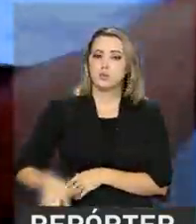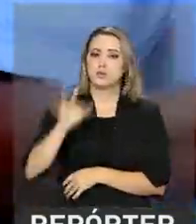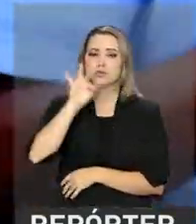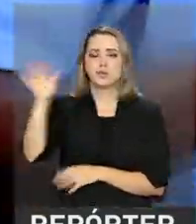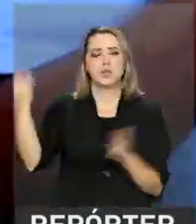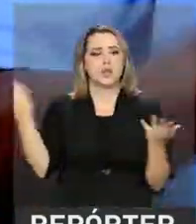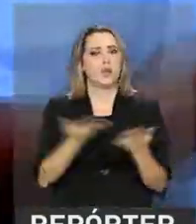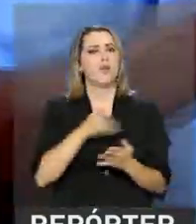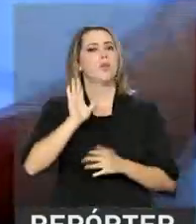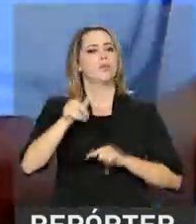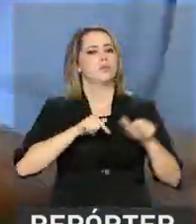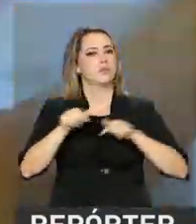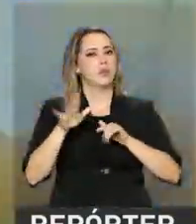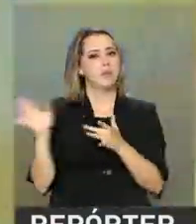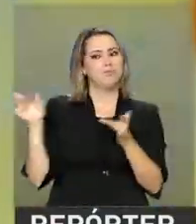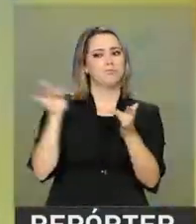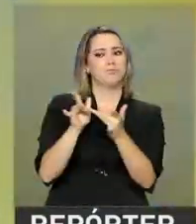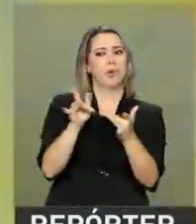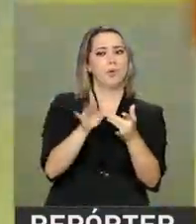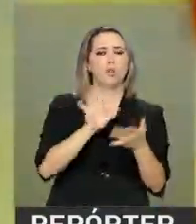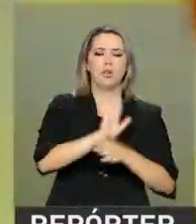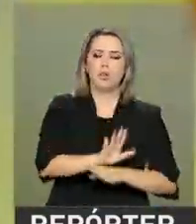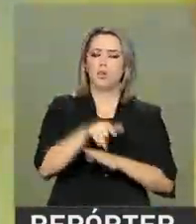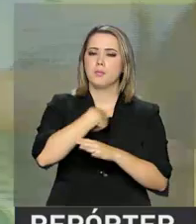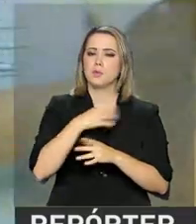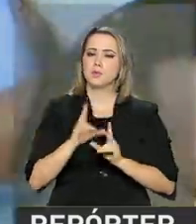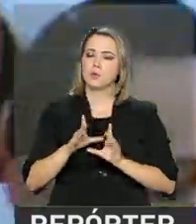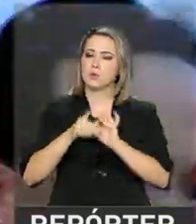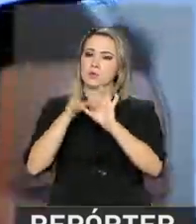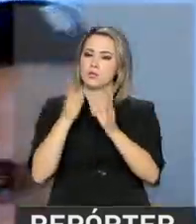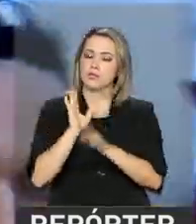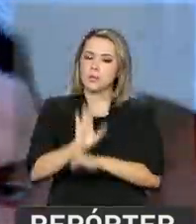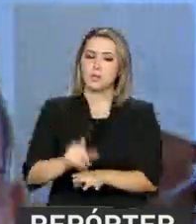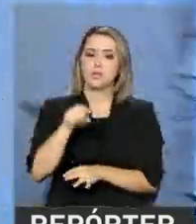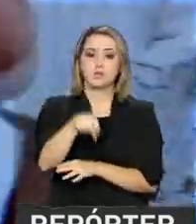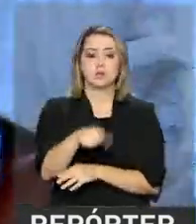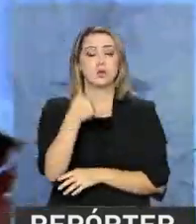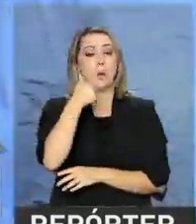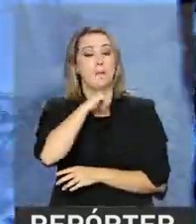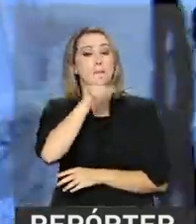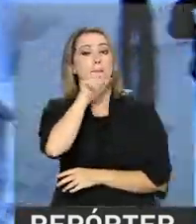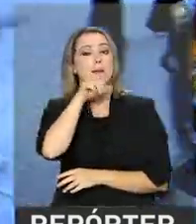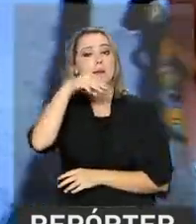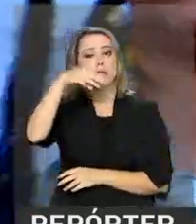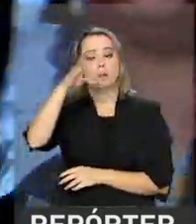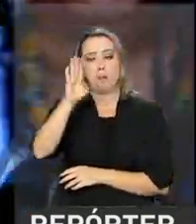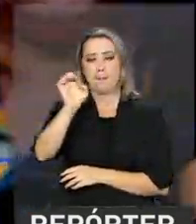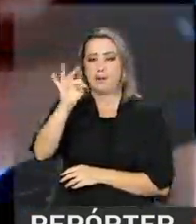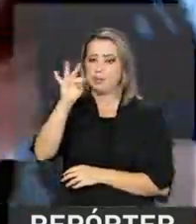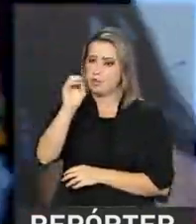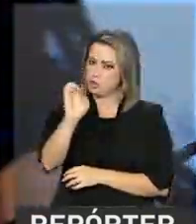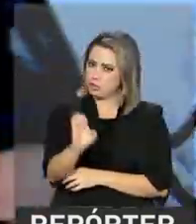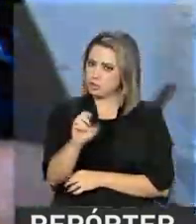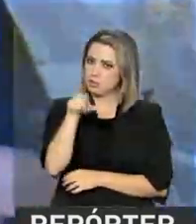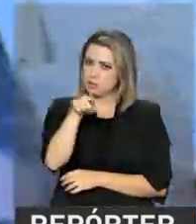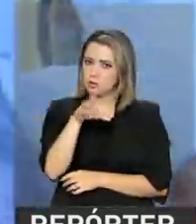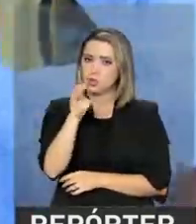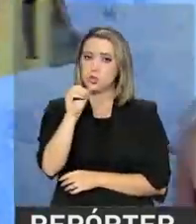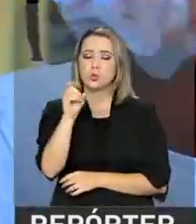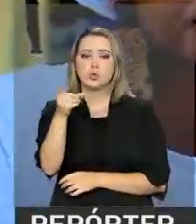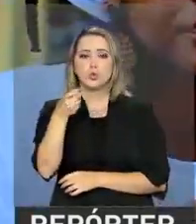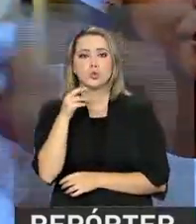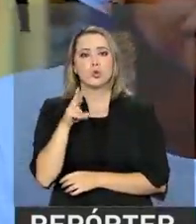e hoje atua com parceiros e voluntários. Idealizado por Mãe Bete de Oxum, o espaço desenvolve atividades que